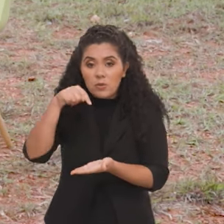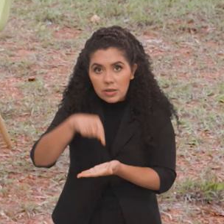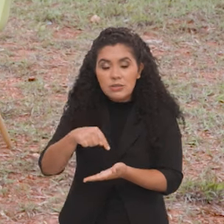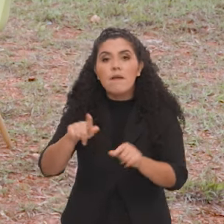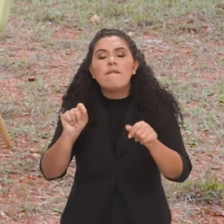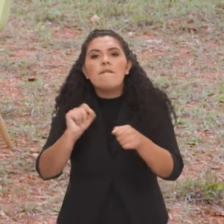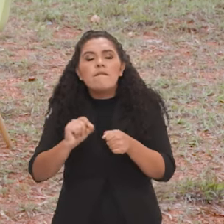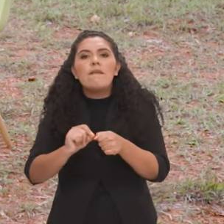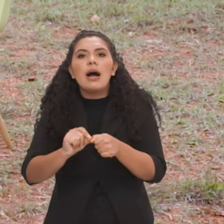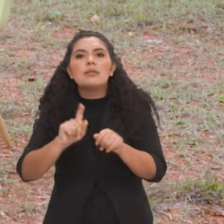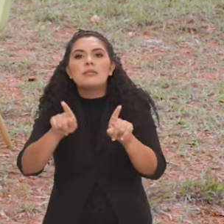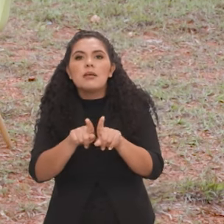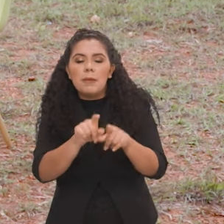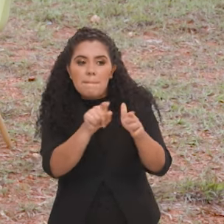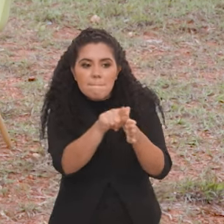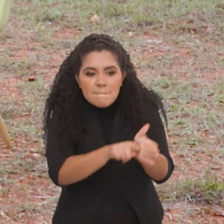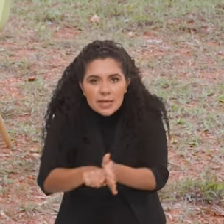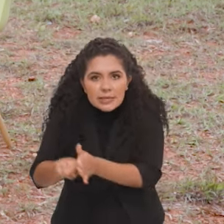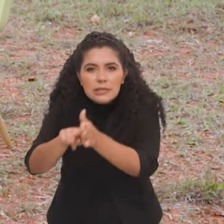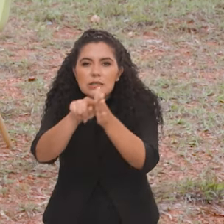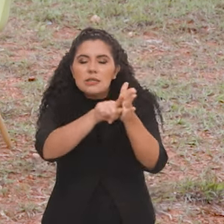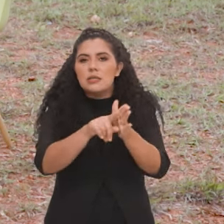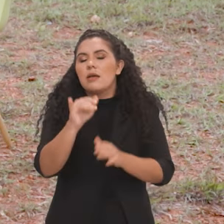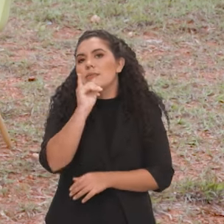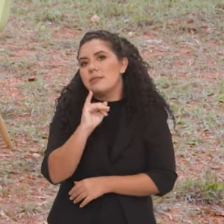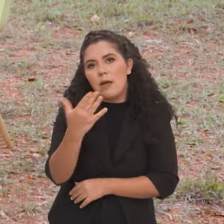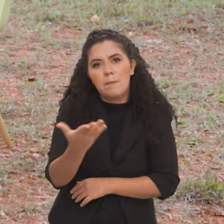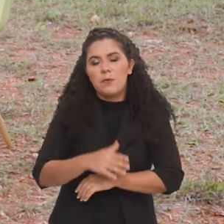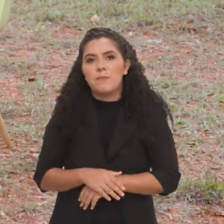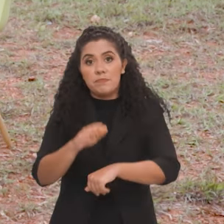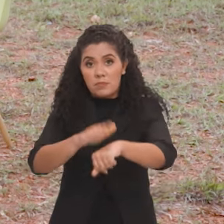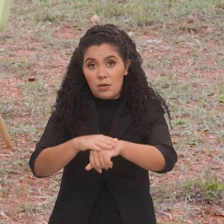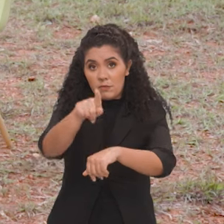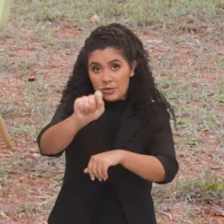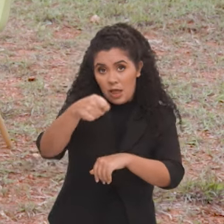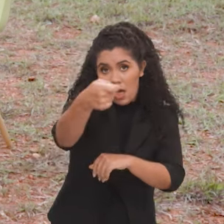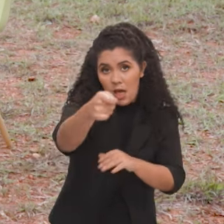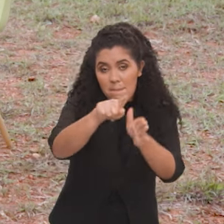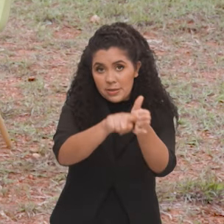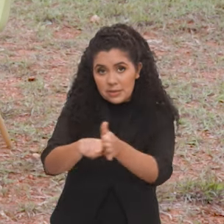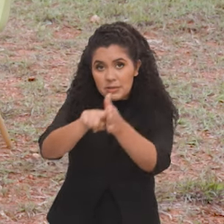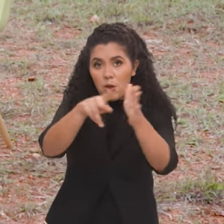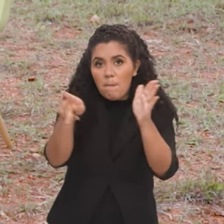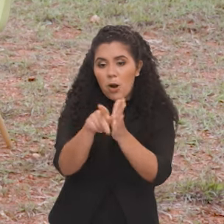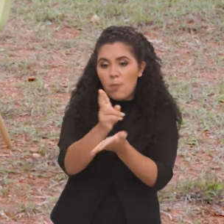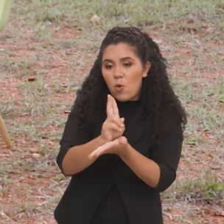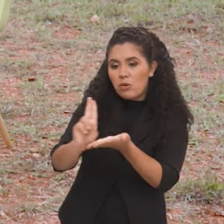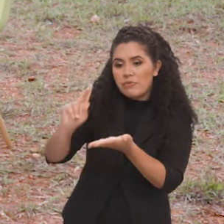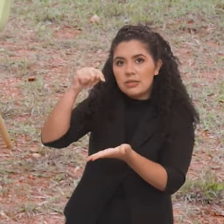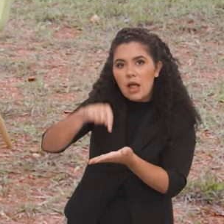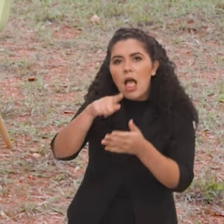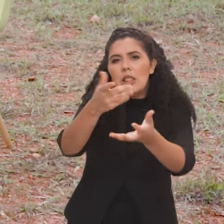faz a gestão das pesquisas, digamos que você seja uma pesquisadora da universidade e quer fazer um estudo